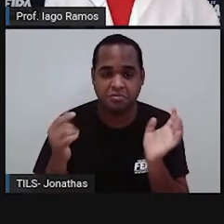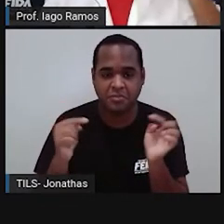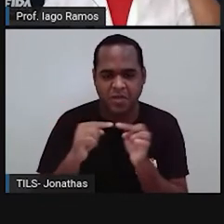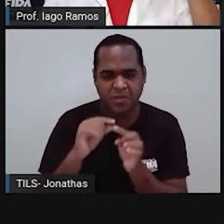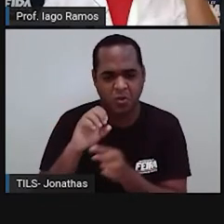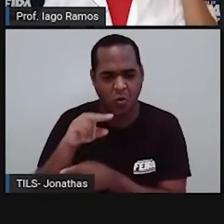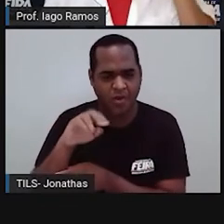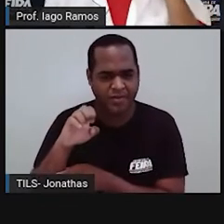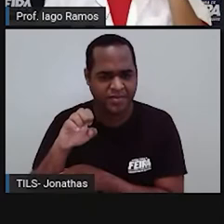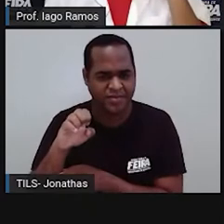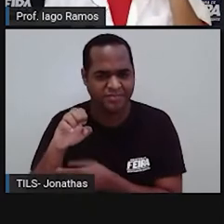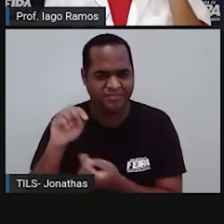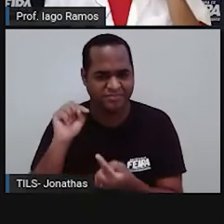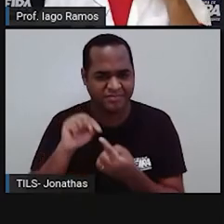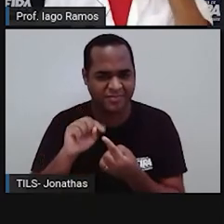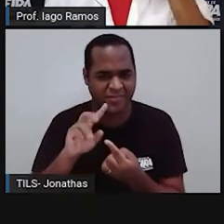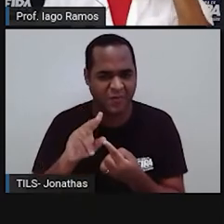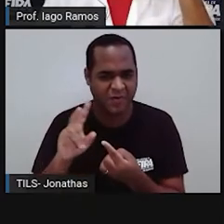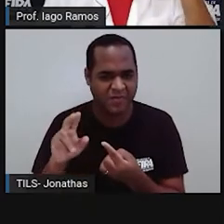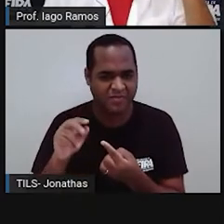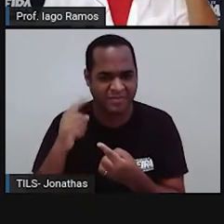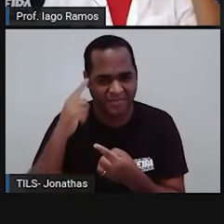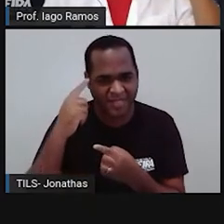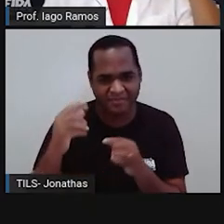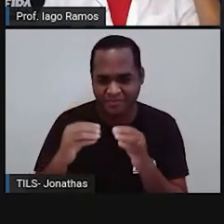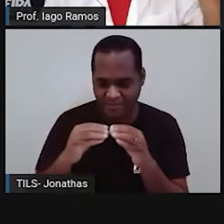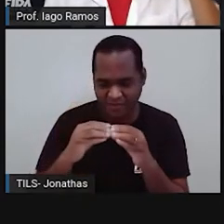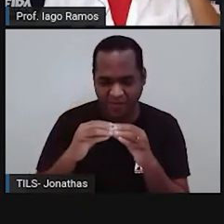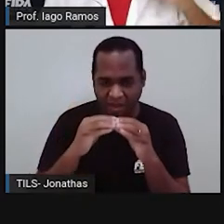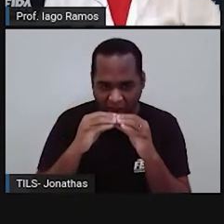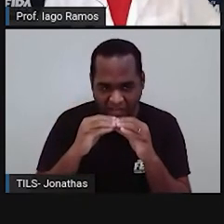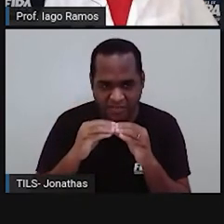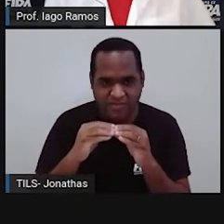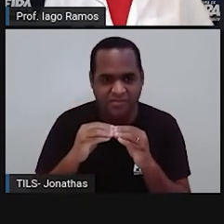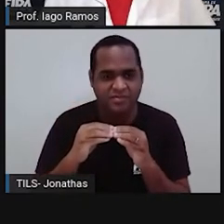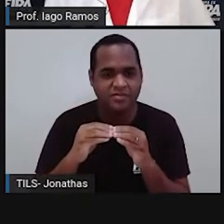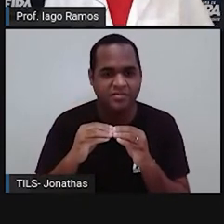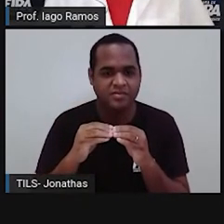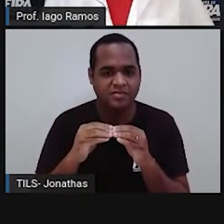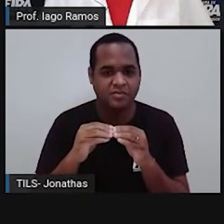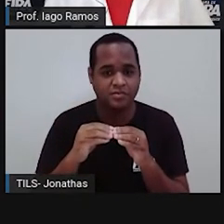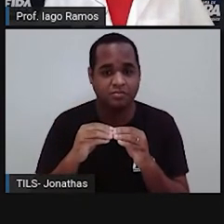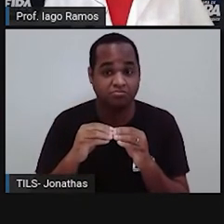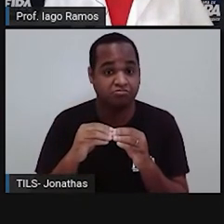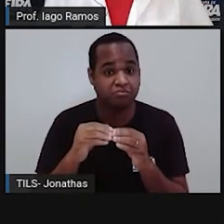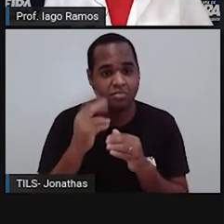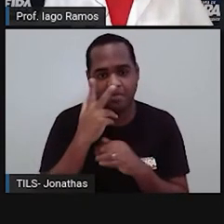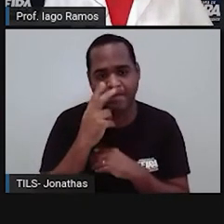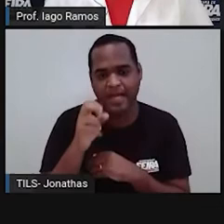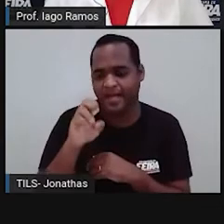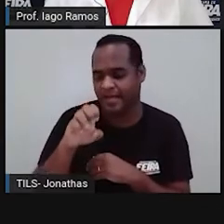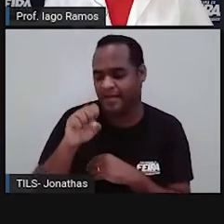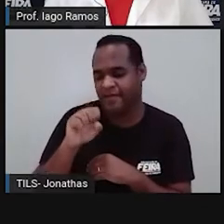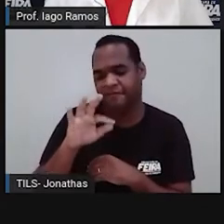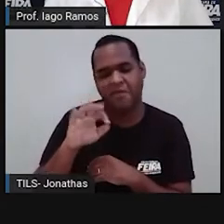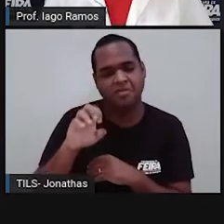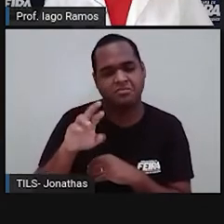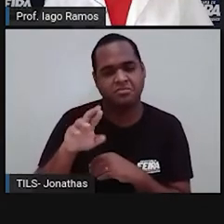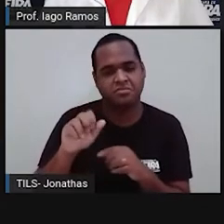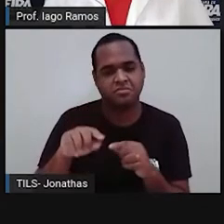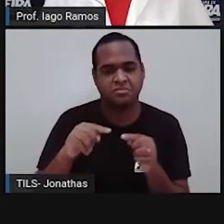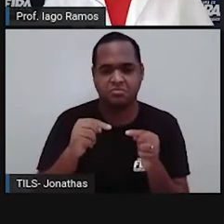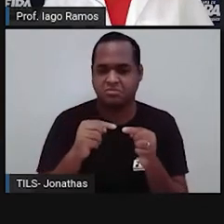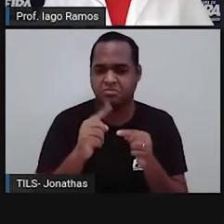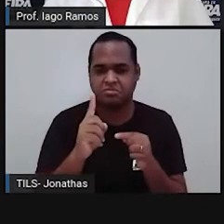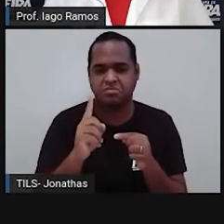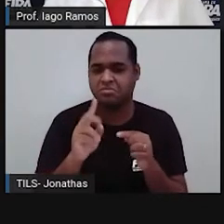a gente pensa num bombom e a gente lembra logo daquele redondinho, né? Que é mais parecido com uma esfera, não é um cone. Então aqui não está legal, né?